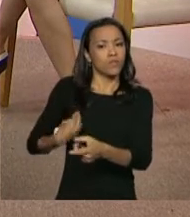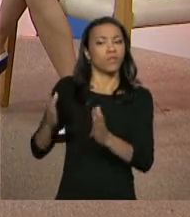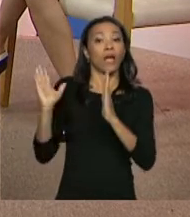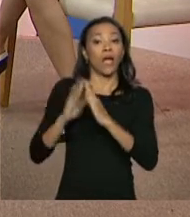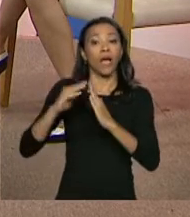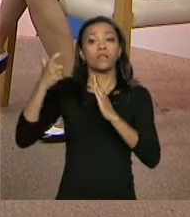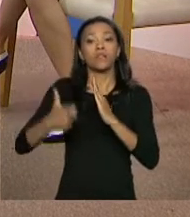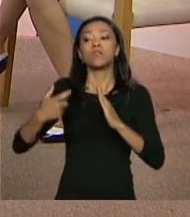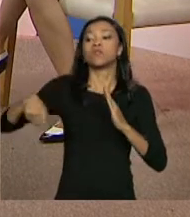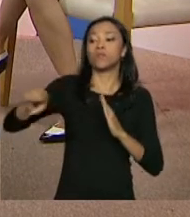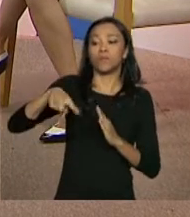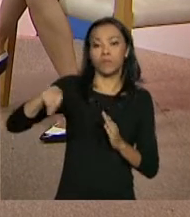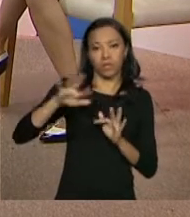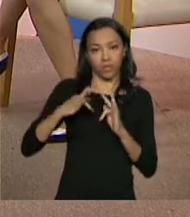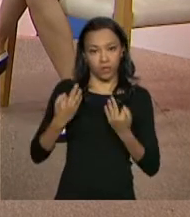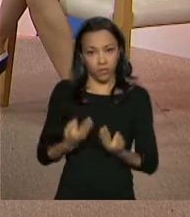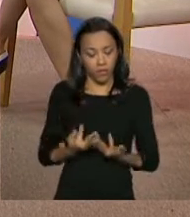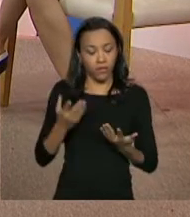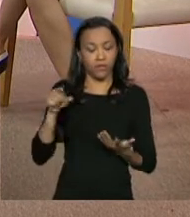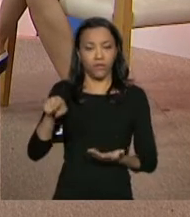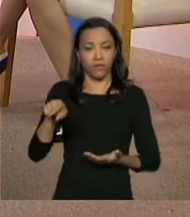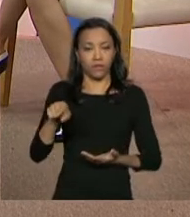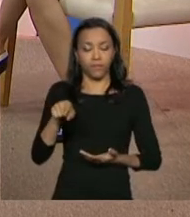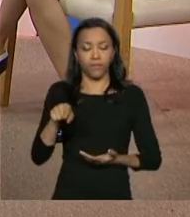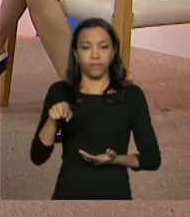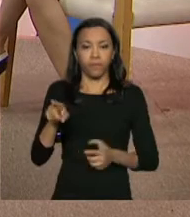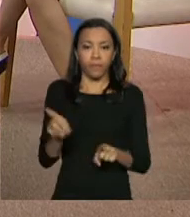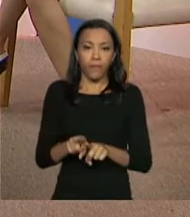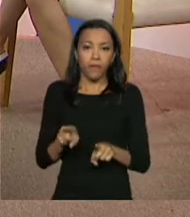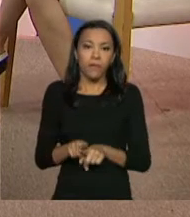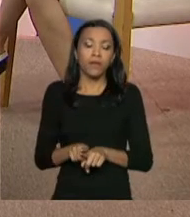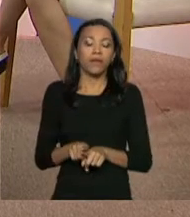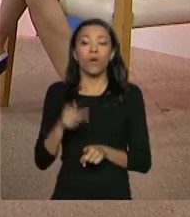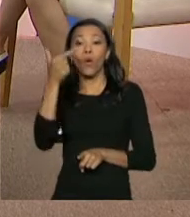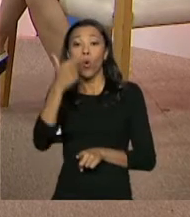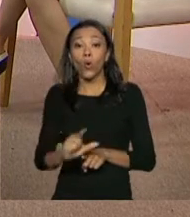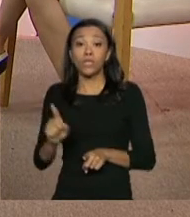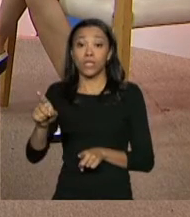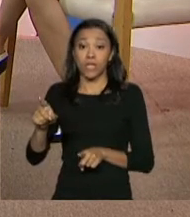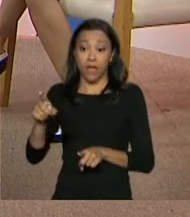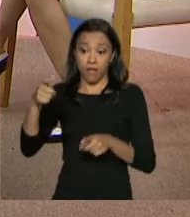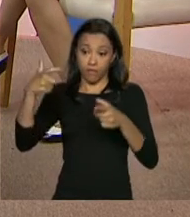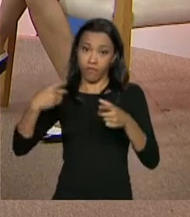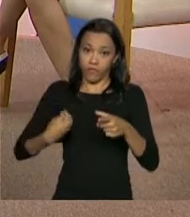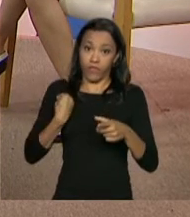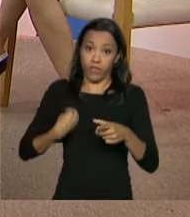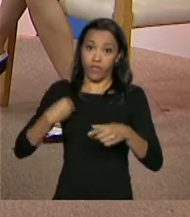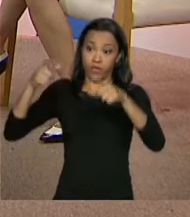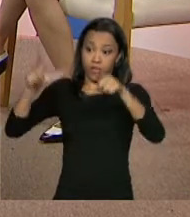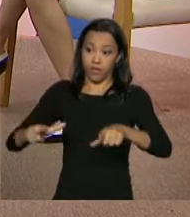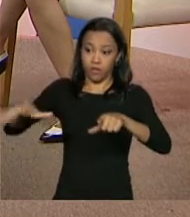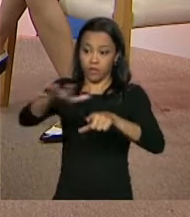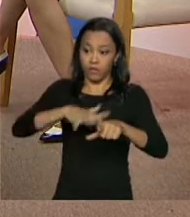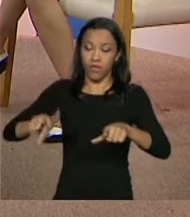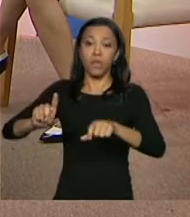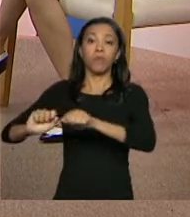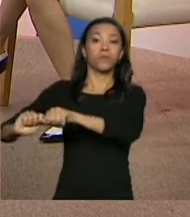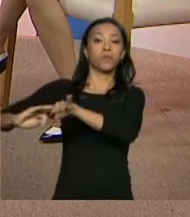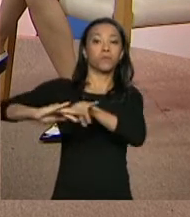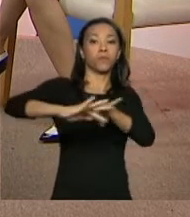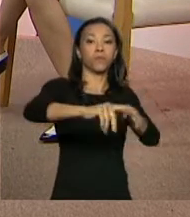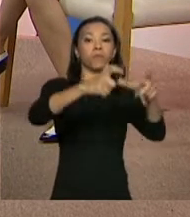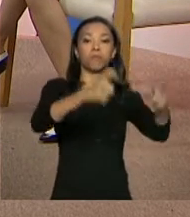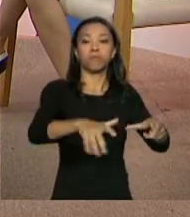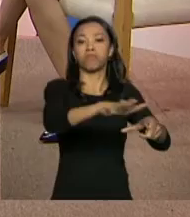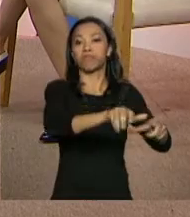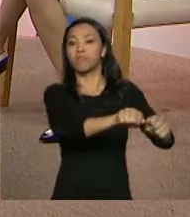Nós estamos aprimorando muito a identificação de microterritórios, o chamado setor censitário, na linguagem do